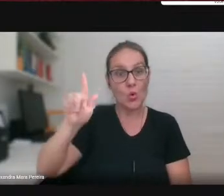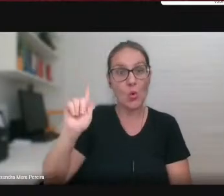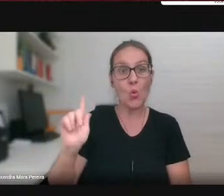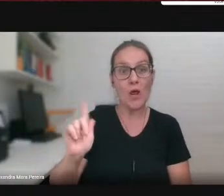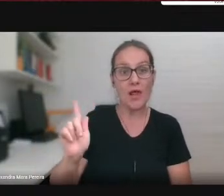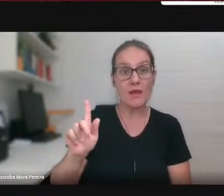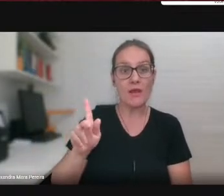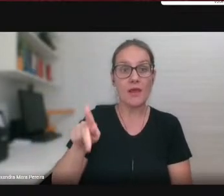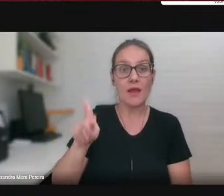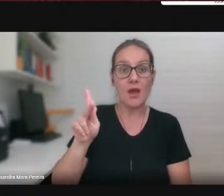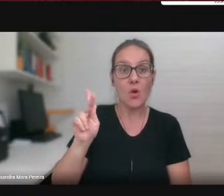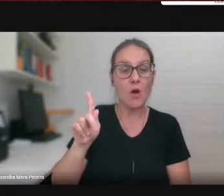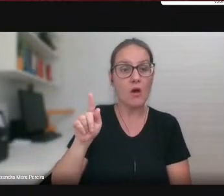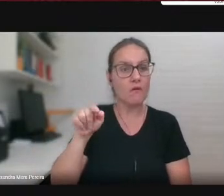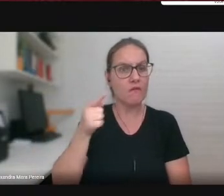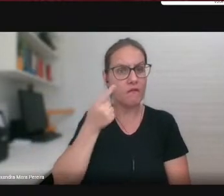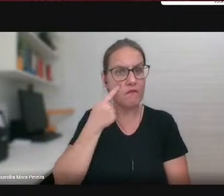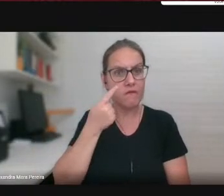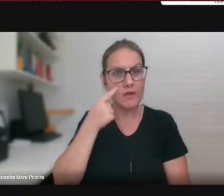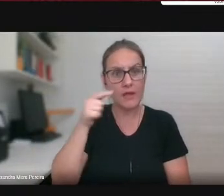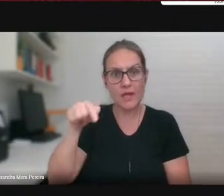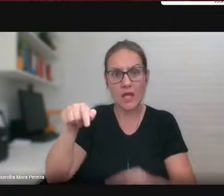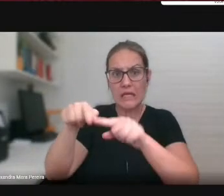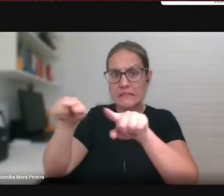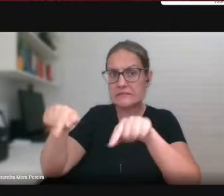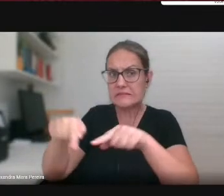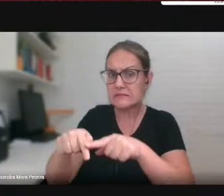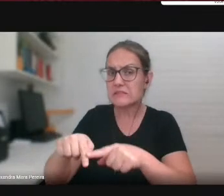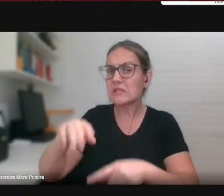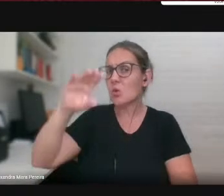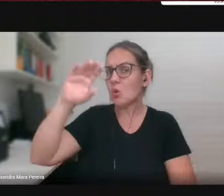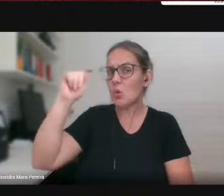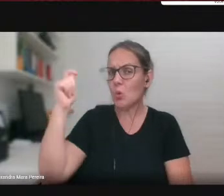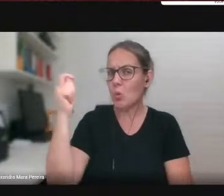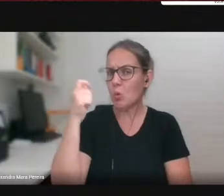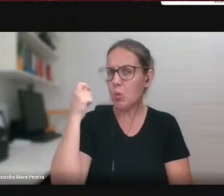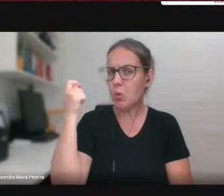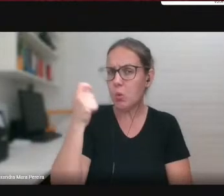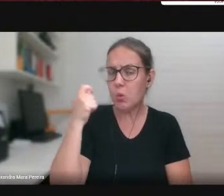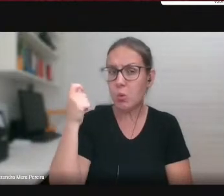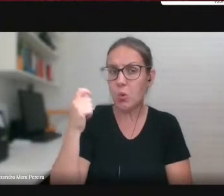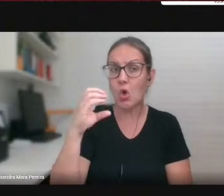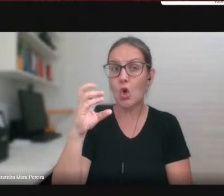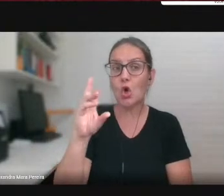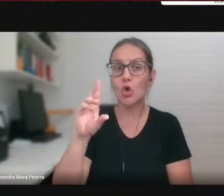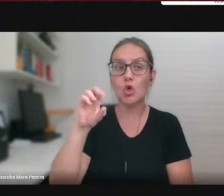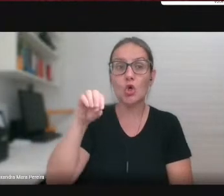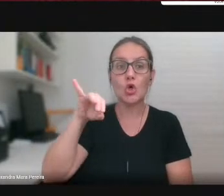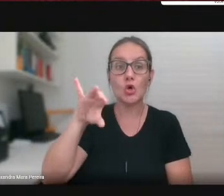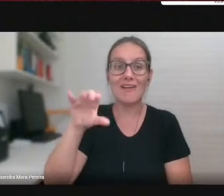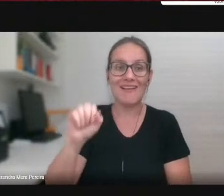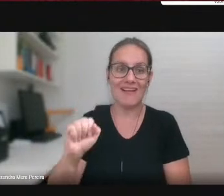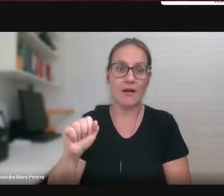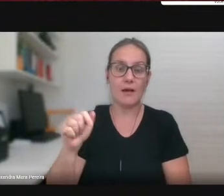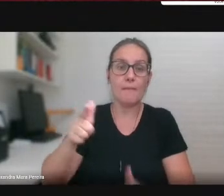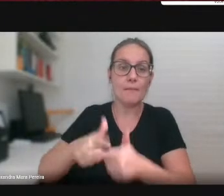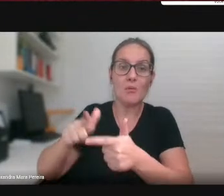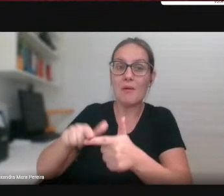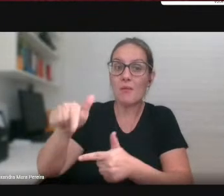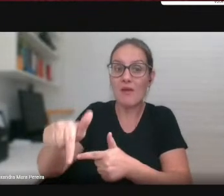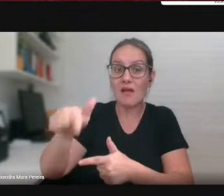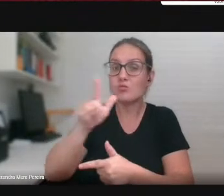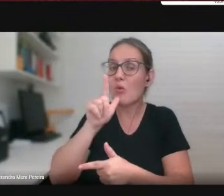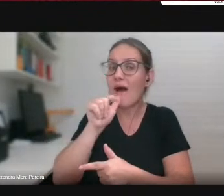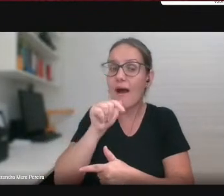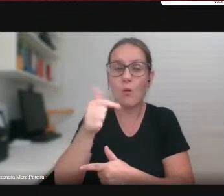a situação é realmente crônica, não é deficitária, é crônica, porque eles não têm, às vezes, água, não têm,